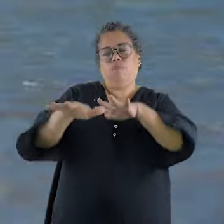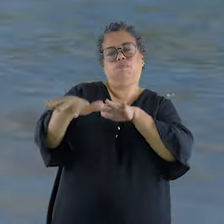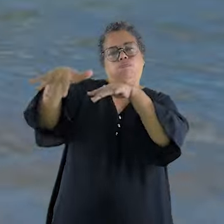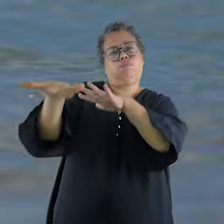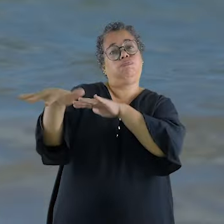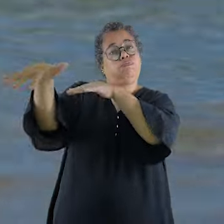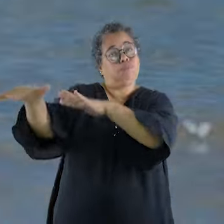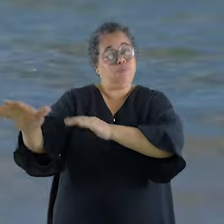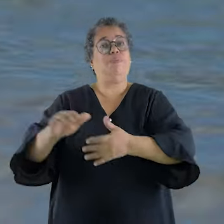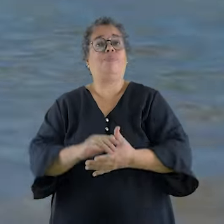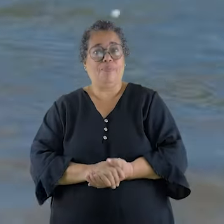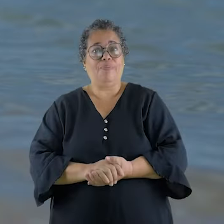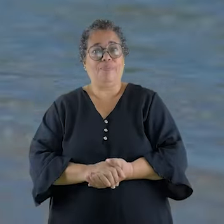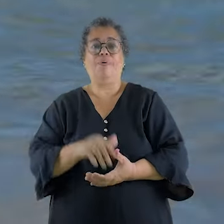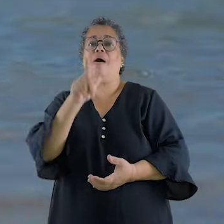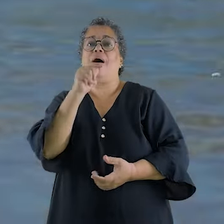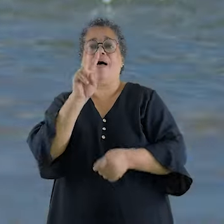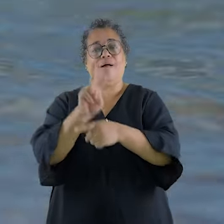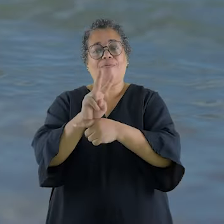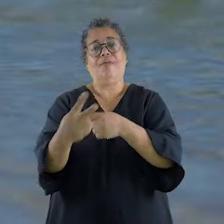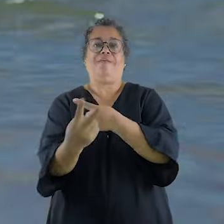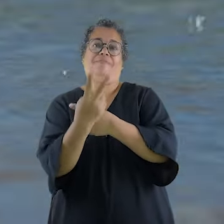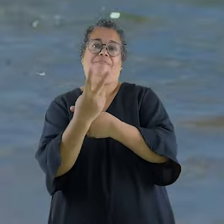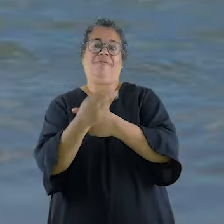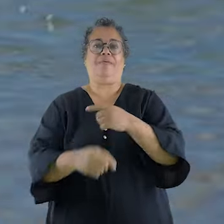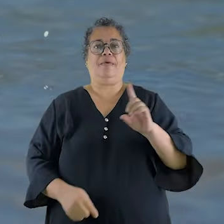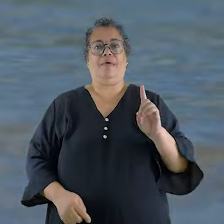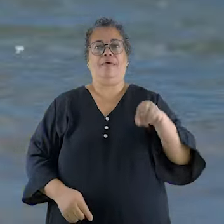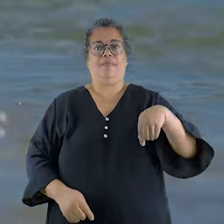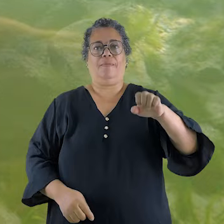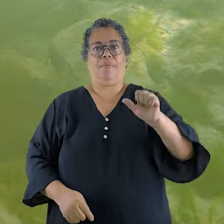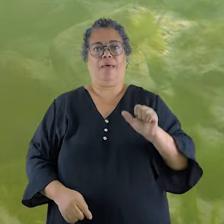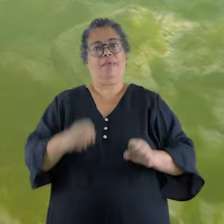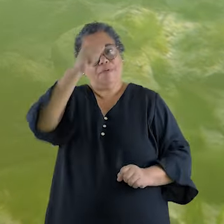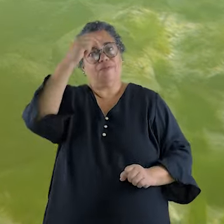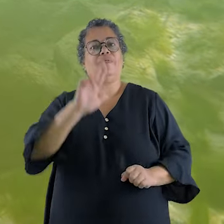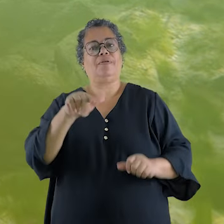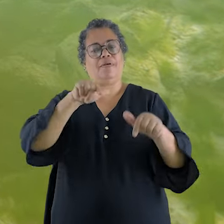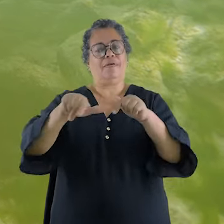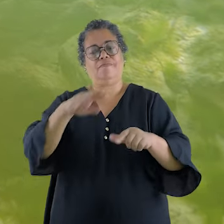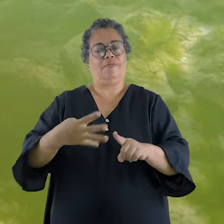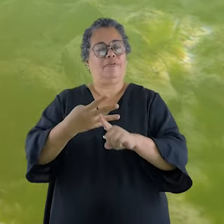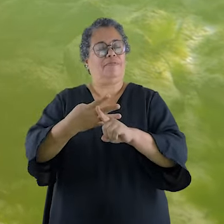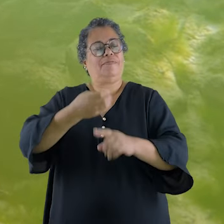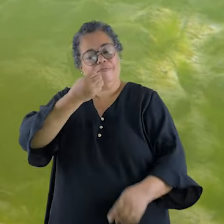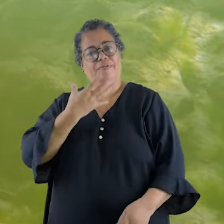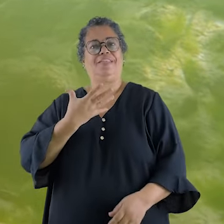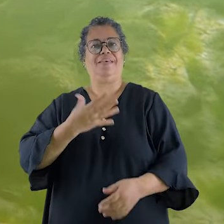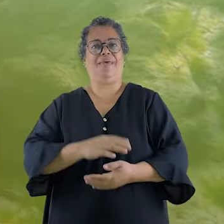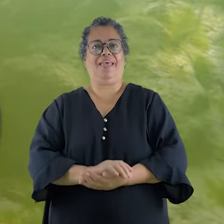limpa pra natureza. Ela agradece, e a gente também. DMAI e Prefeitura de Uberlândia. Fazer mais, fazer